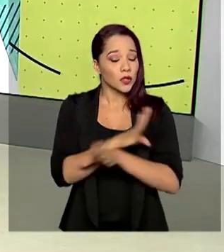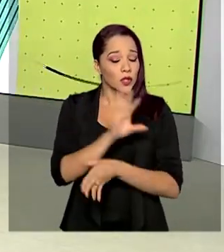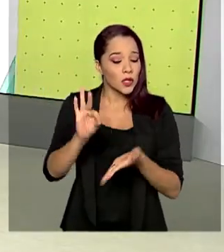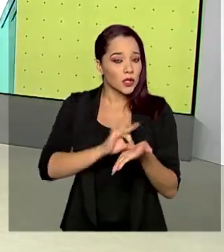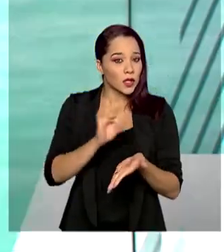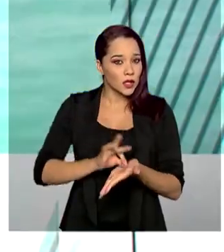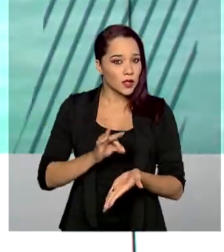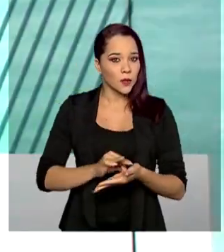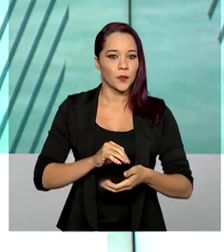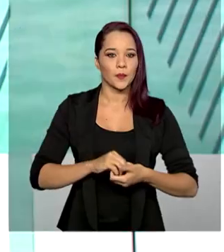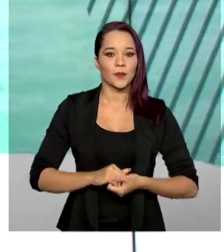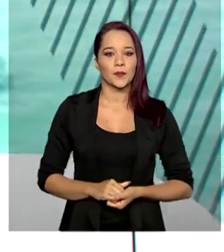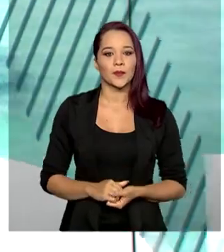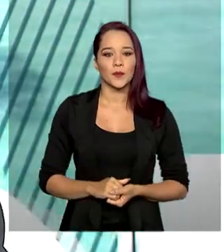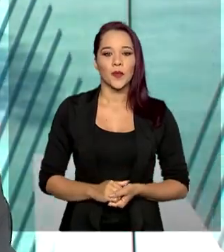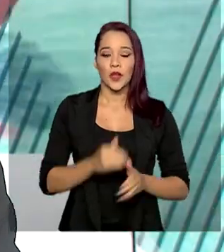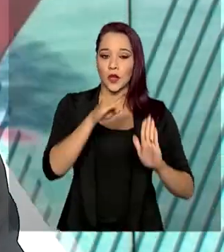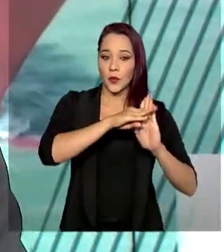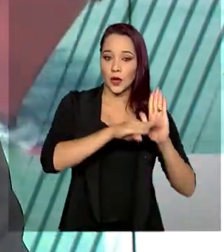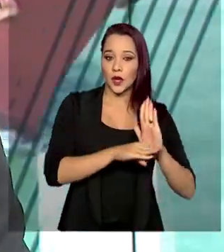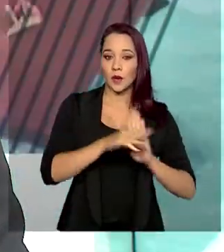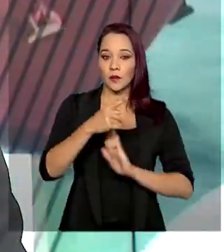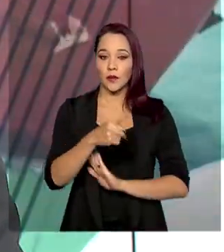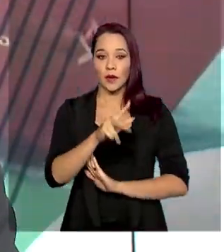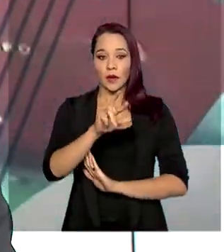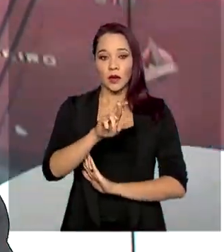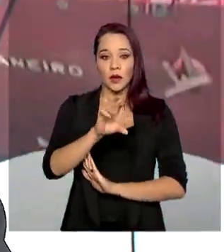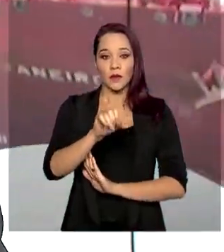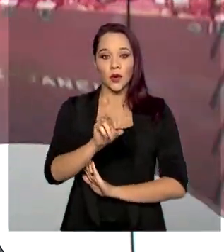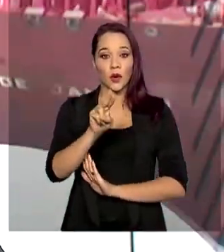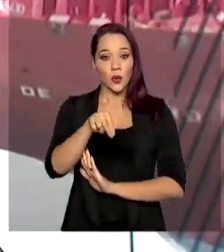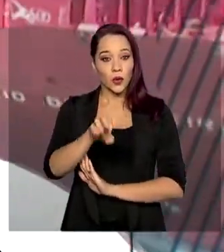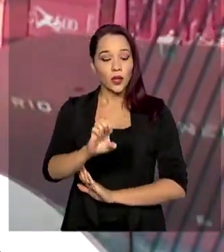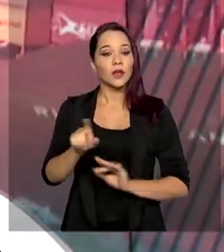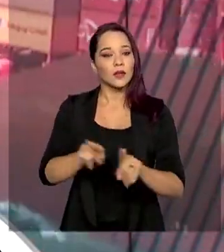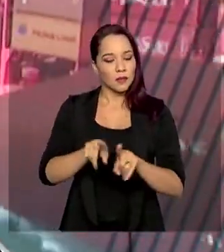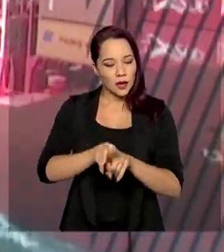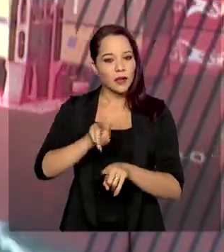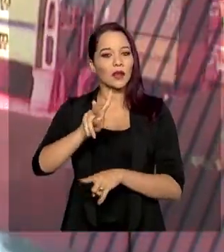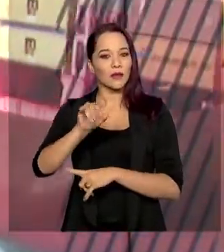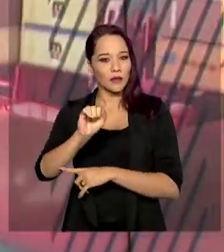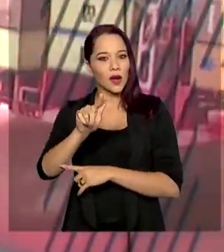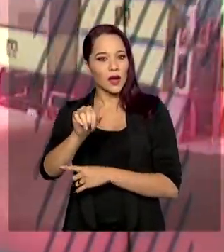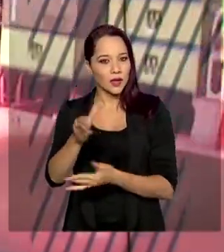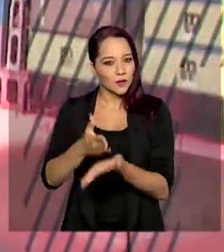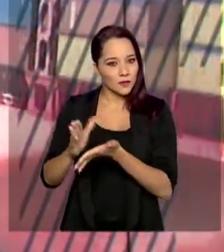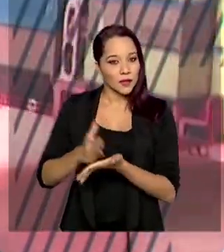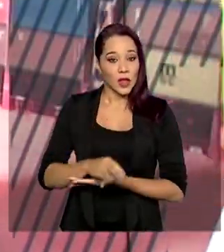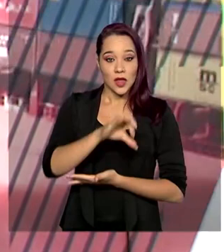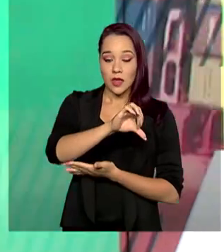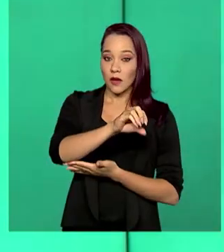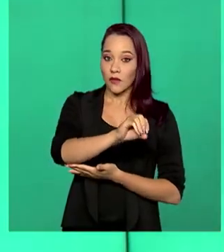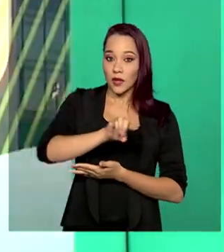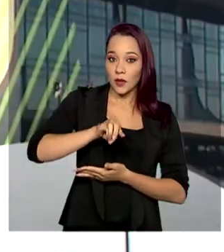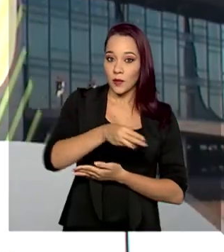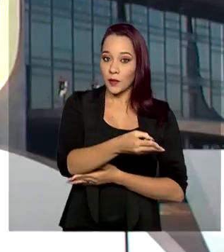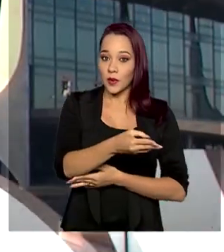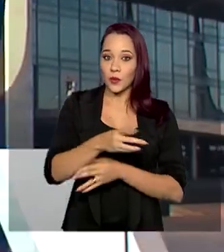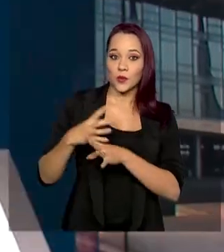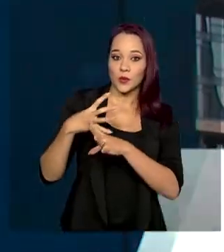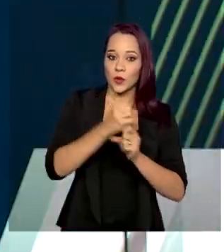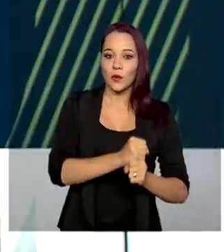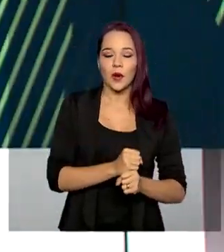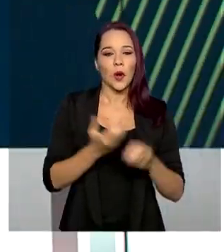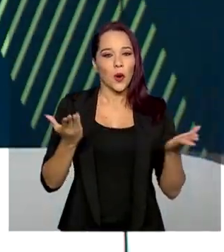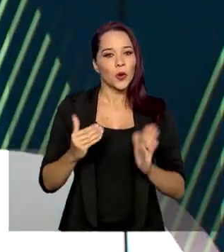inscrições. E o Programa Universidade para Todos, o ProUni, também tem vagas remanescentes. São 90 mil no total. E hoje